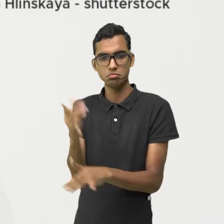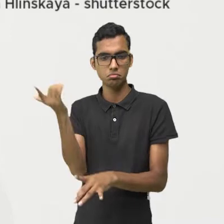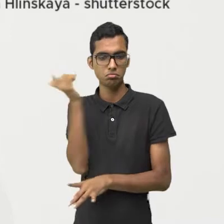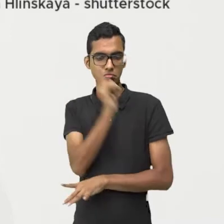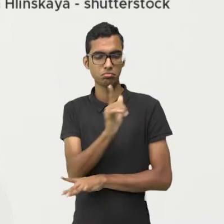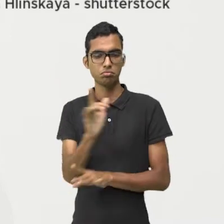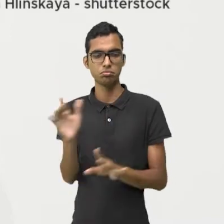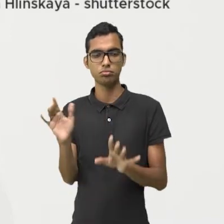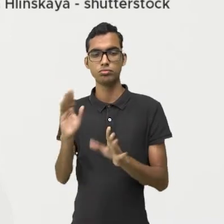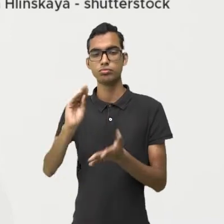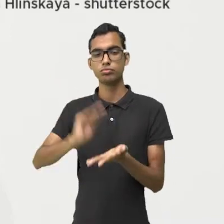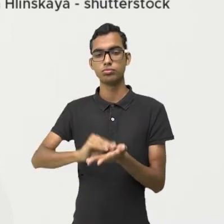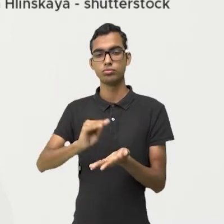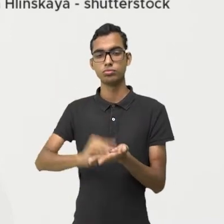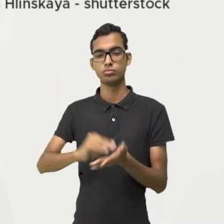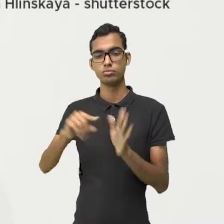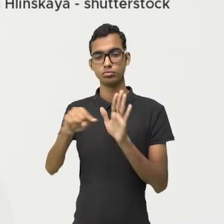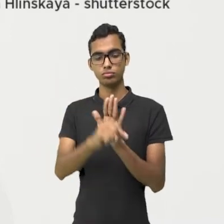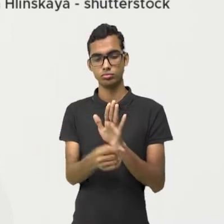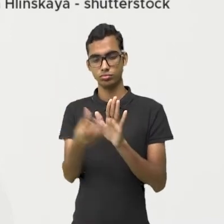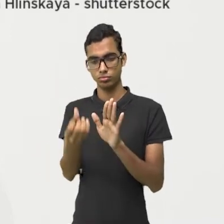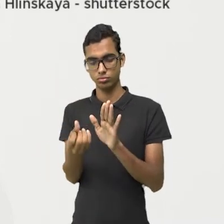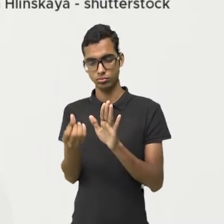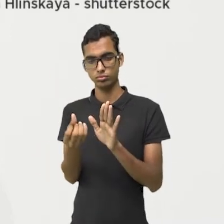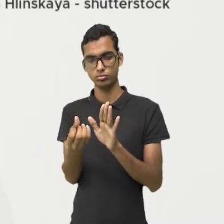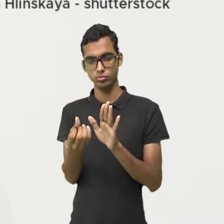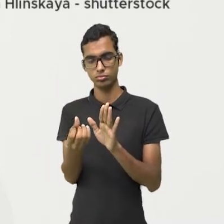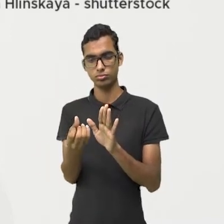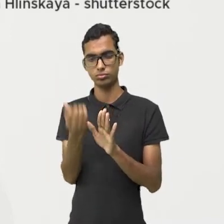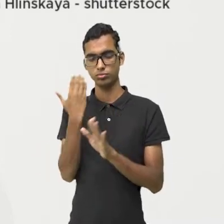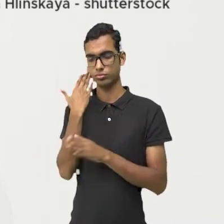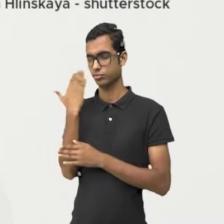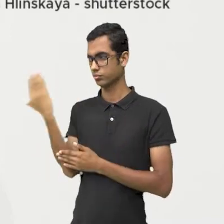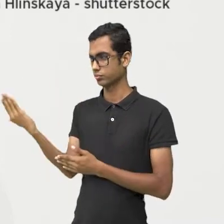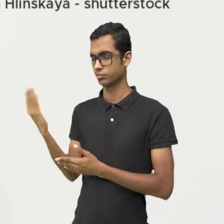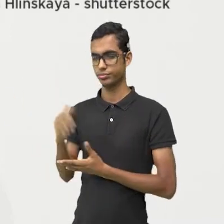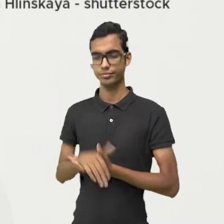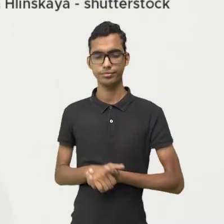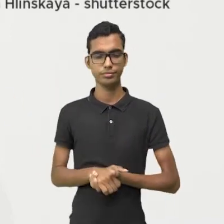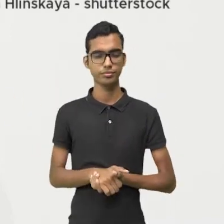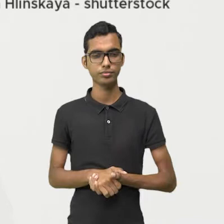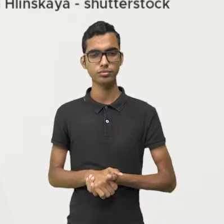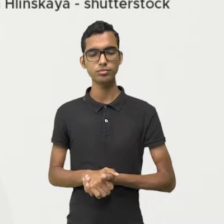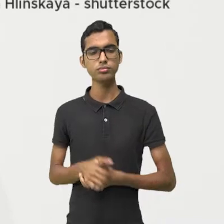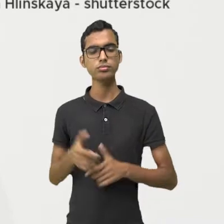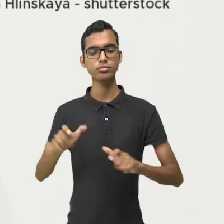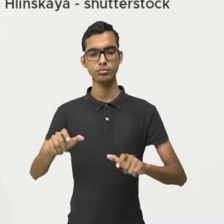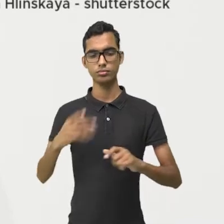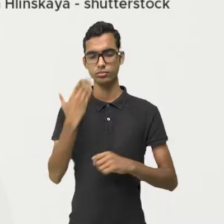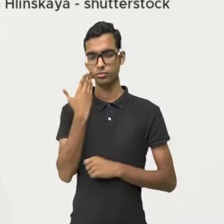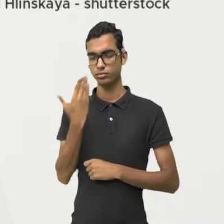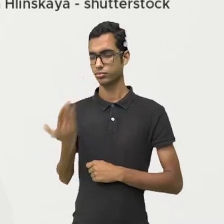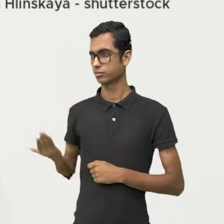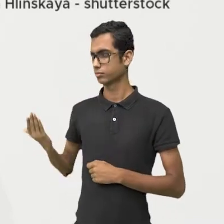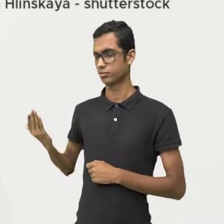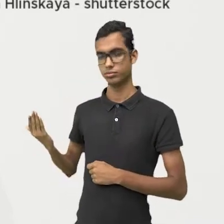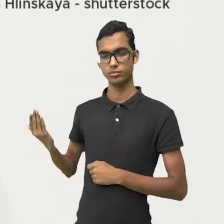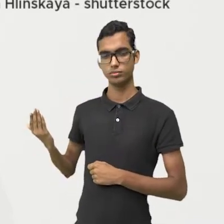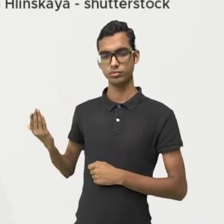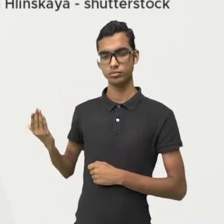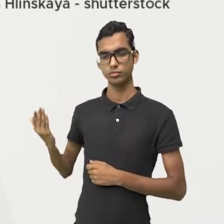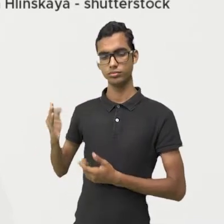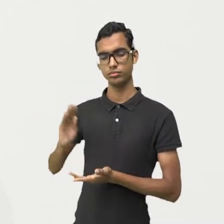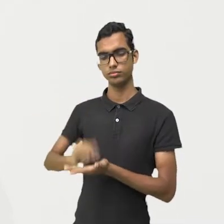Completamos. Está faltando o menos 6 aqui. Menos 6. Está onde? O menos 6. está